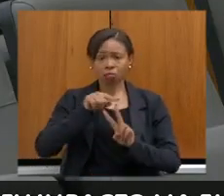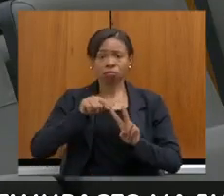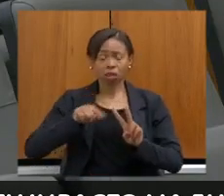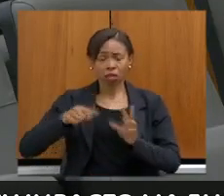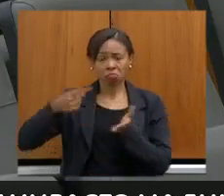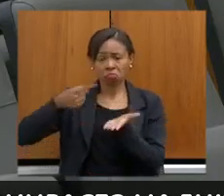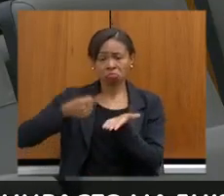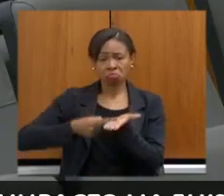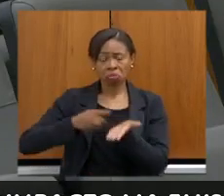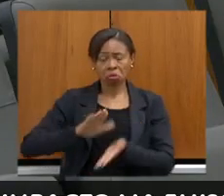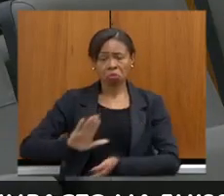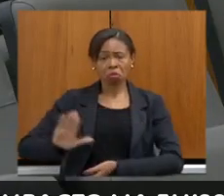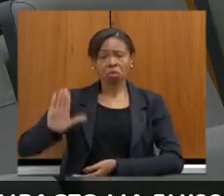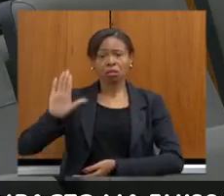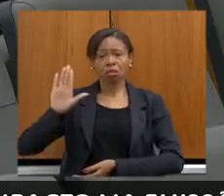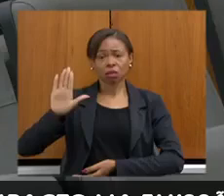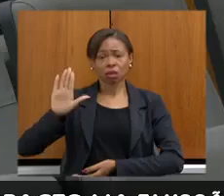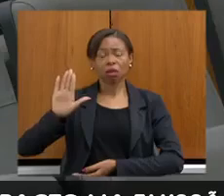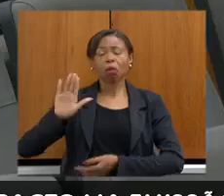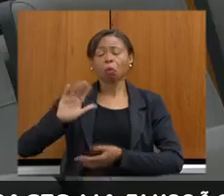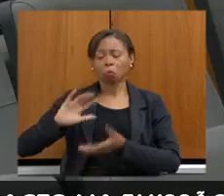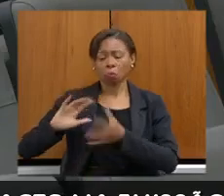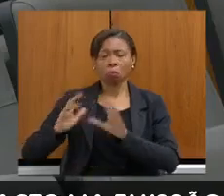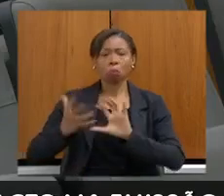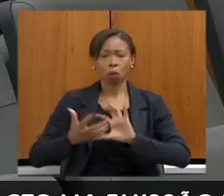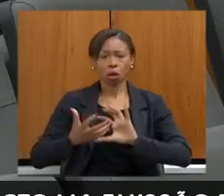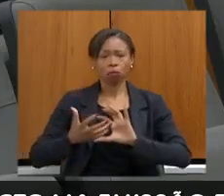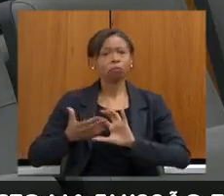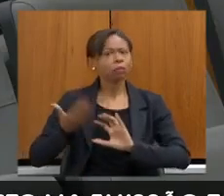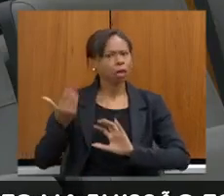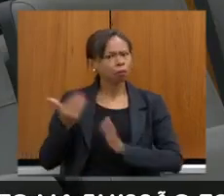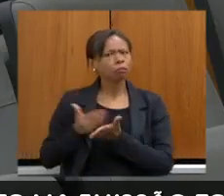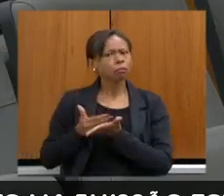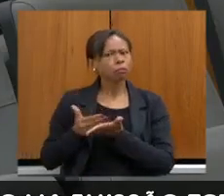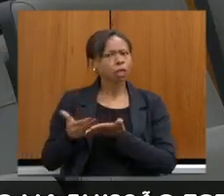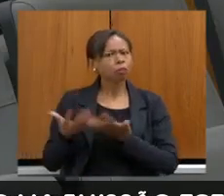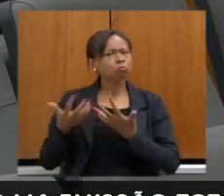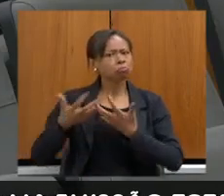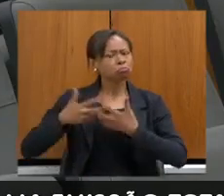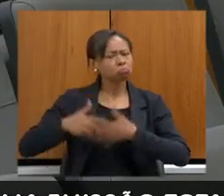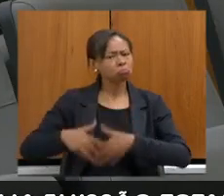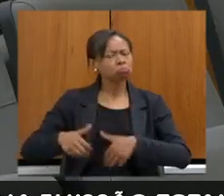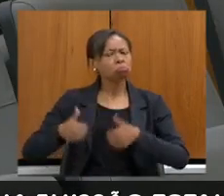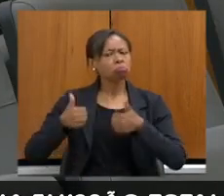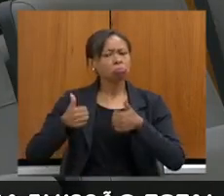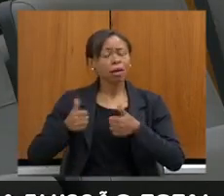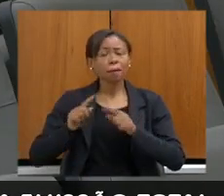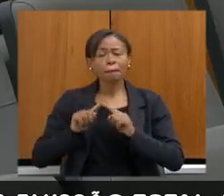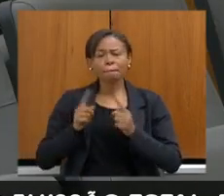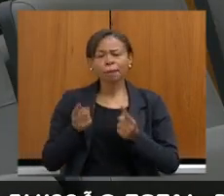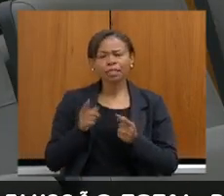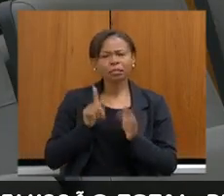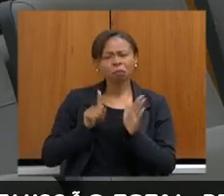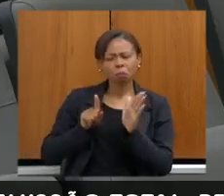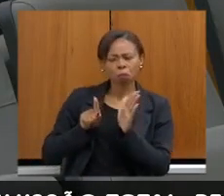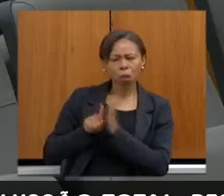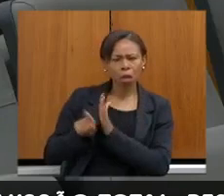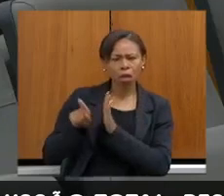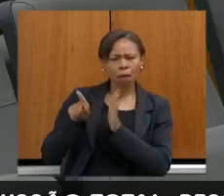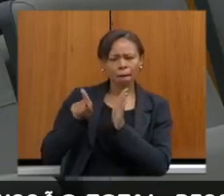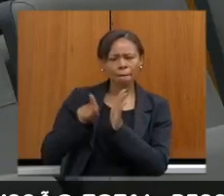mineradoras. No início, a coisa até funcionava, mas qualquer questionamento que você fizer